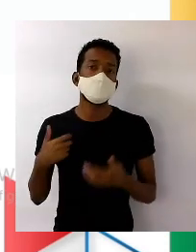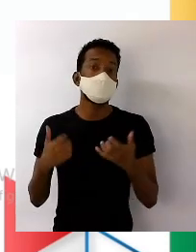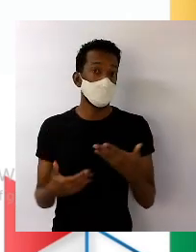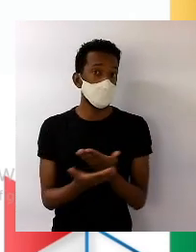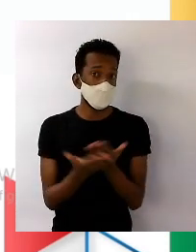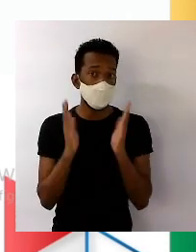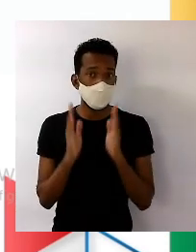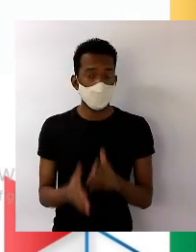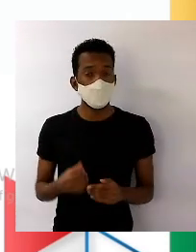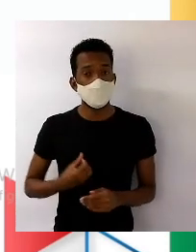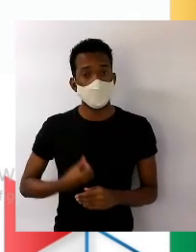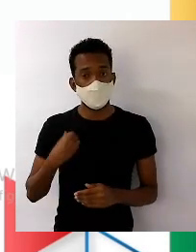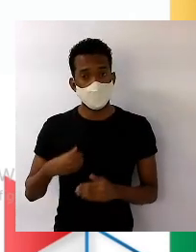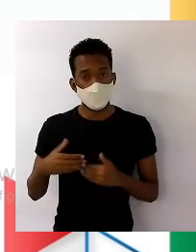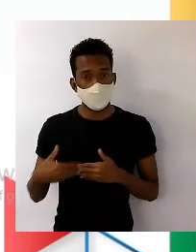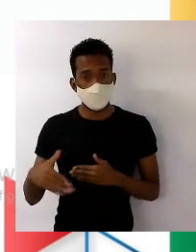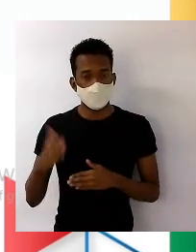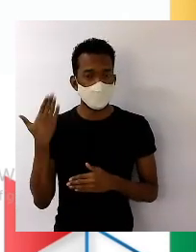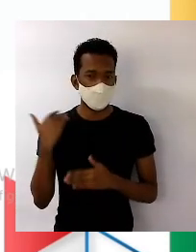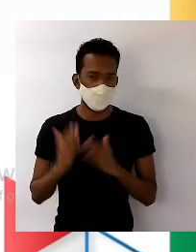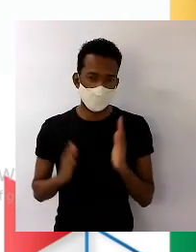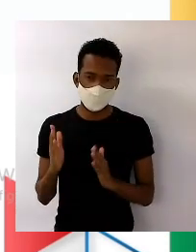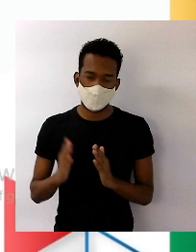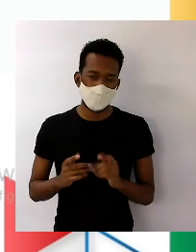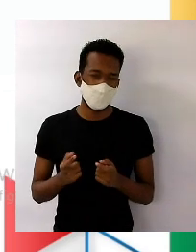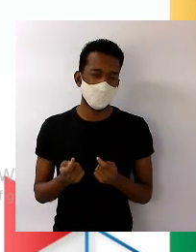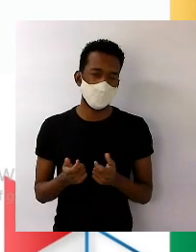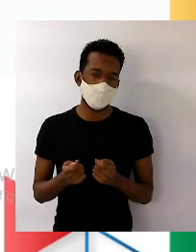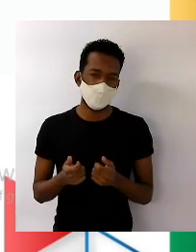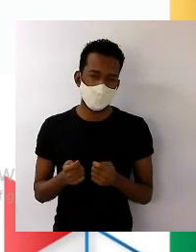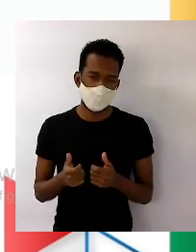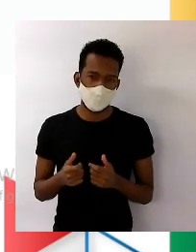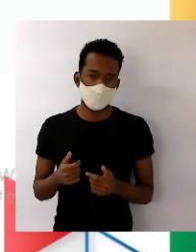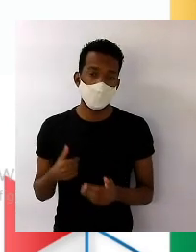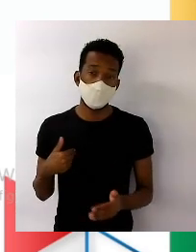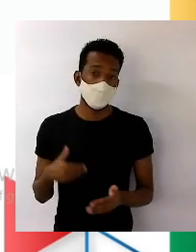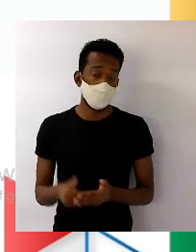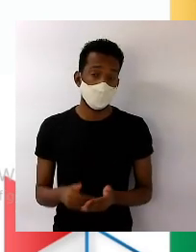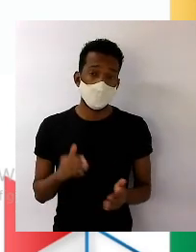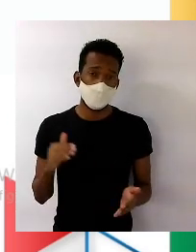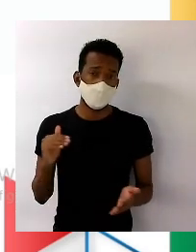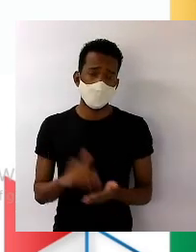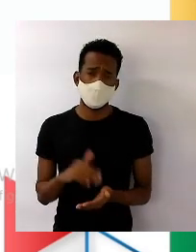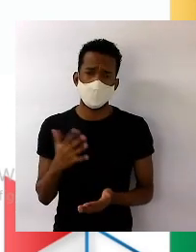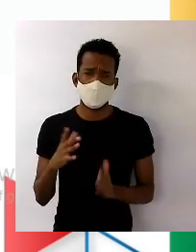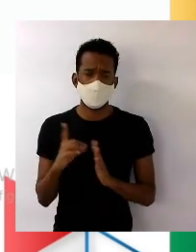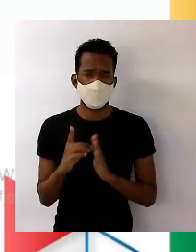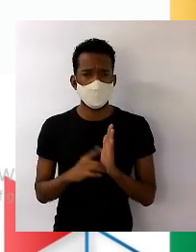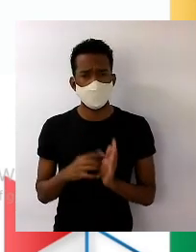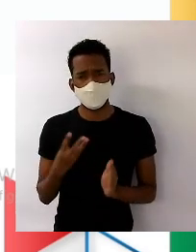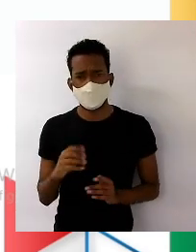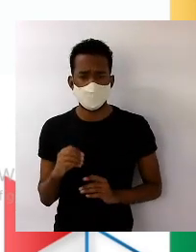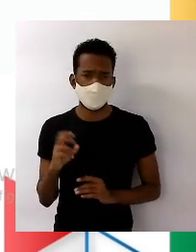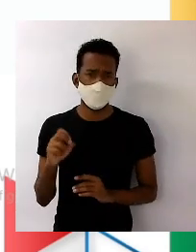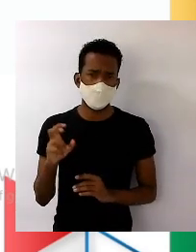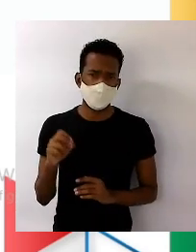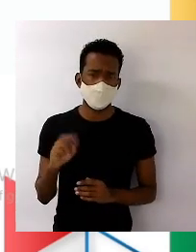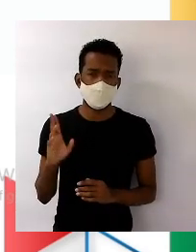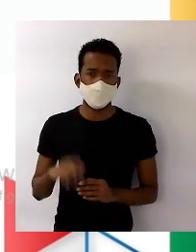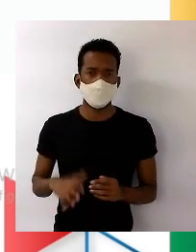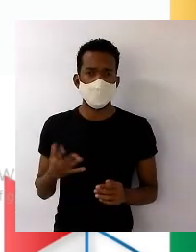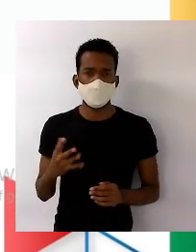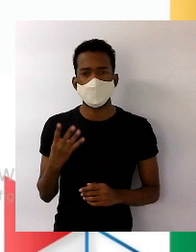que a expectativa de vida nessa época, ela era bem mais baixa. Ela chegava na década de 40 e de 50 a ser de